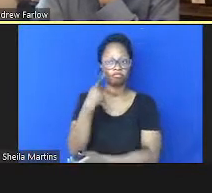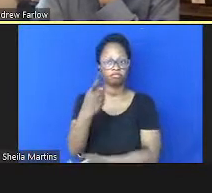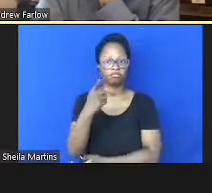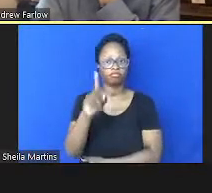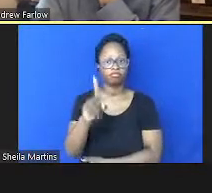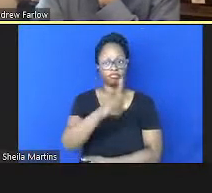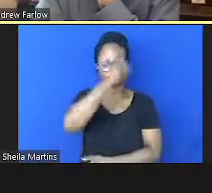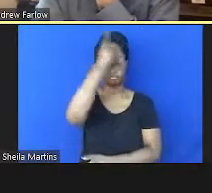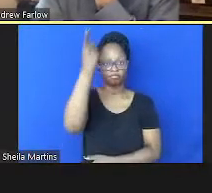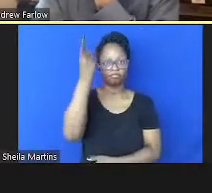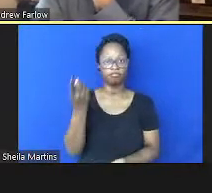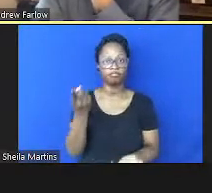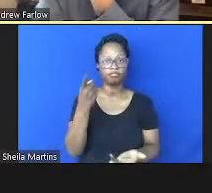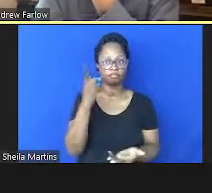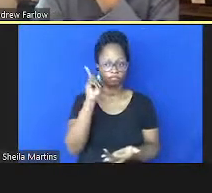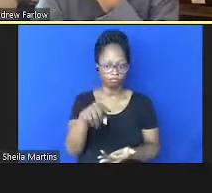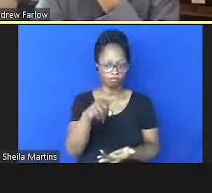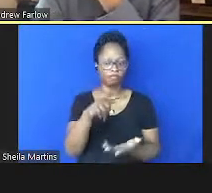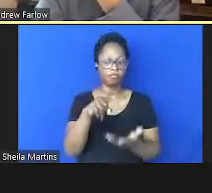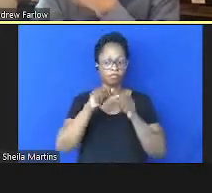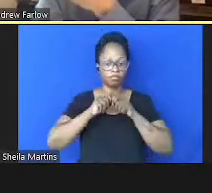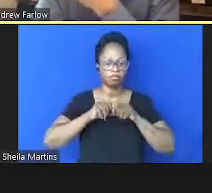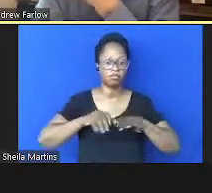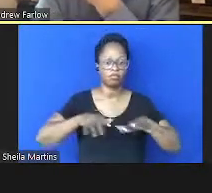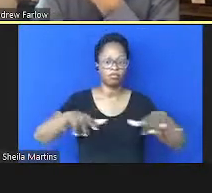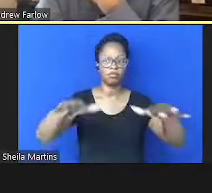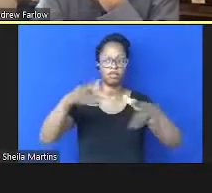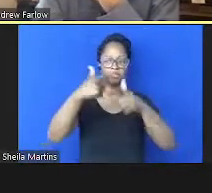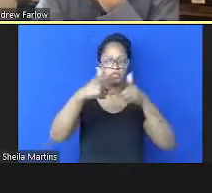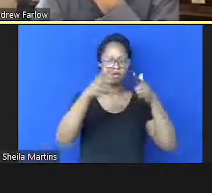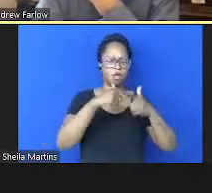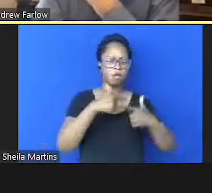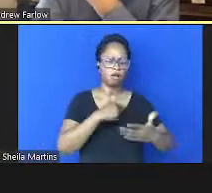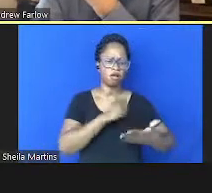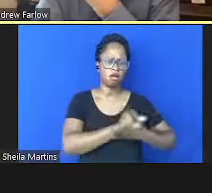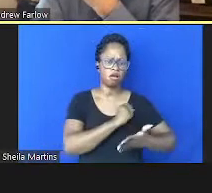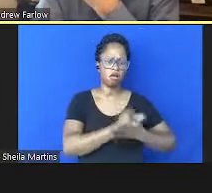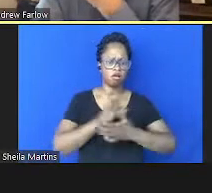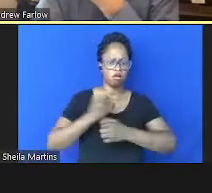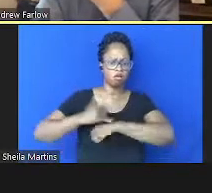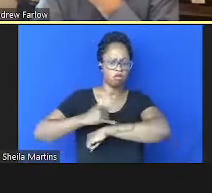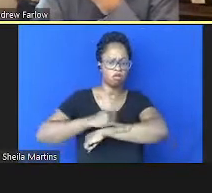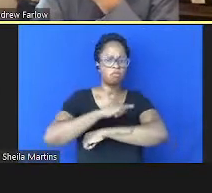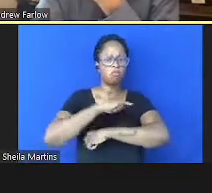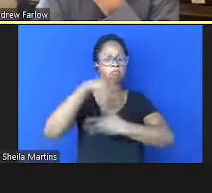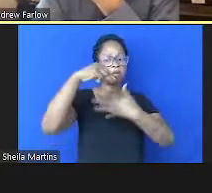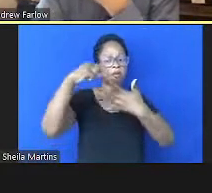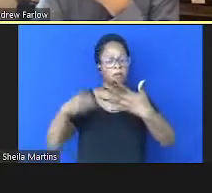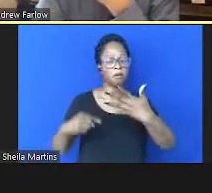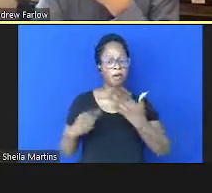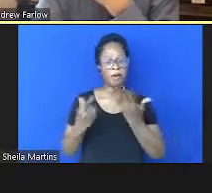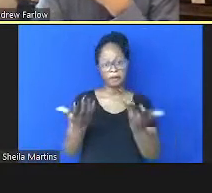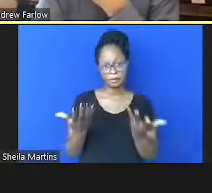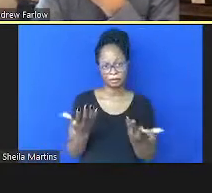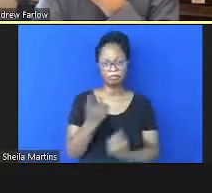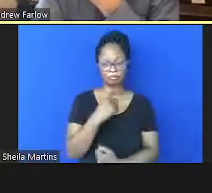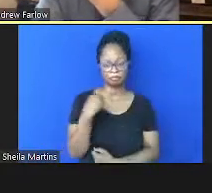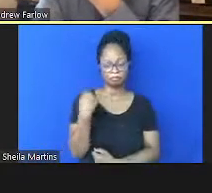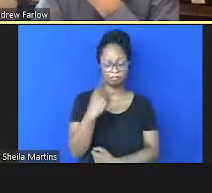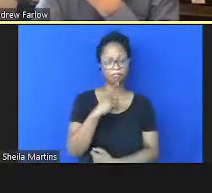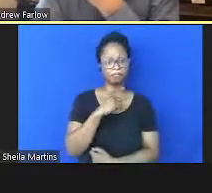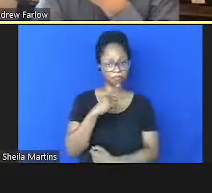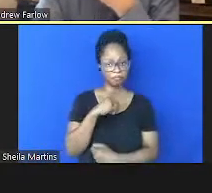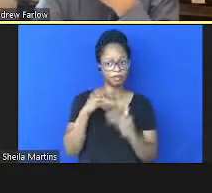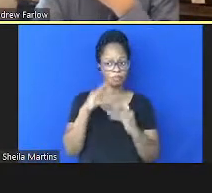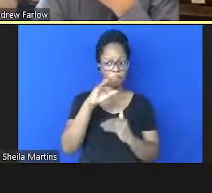epidemia de problemas cardíacos, obesidade, etc., e a gente tem mais de 1